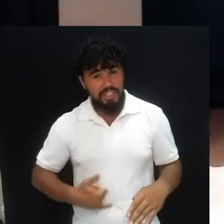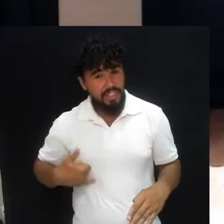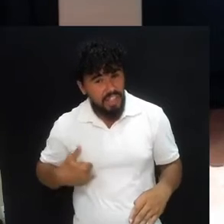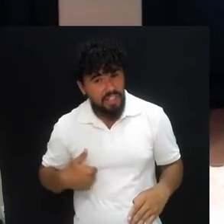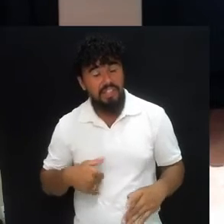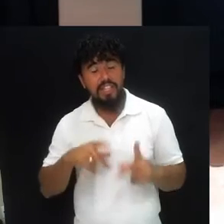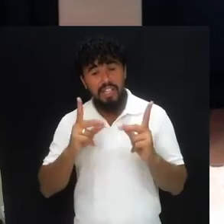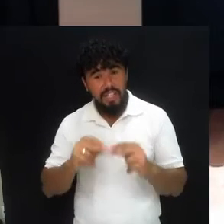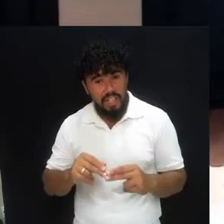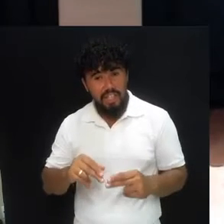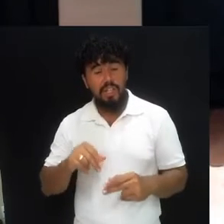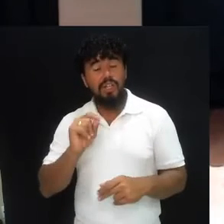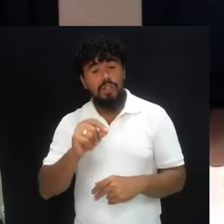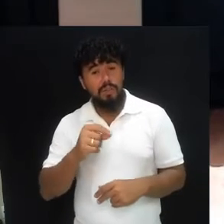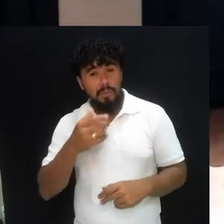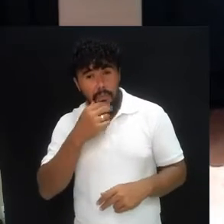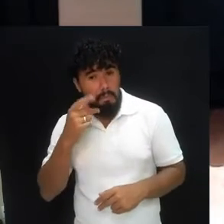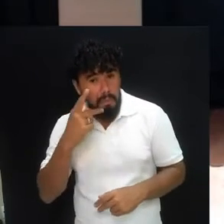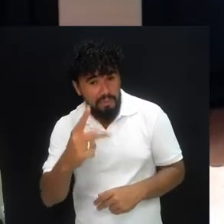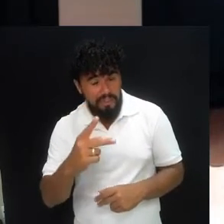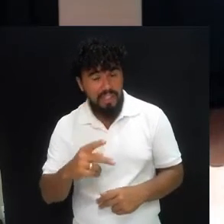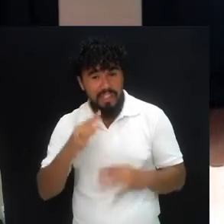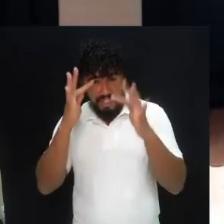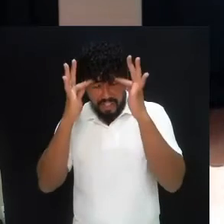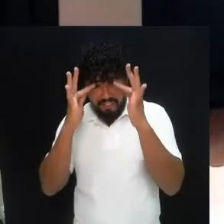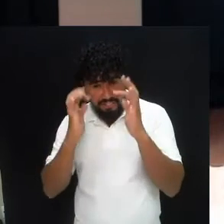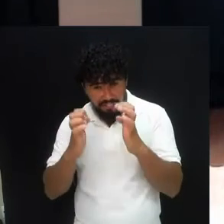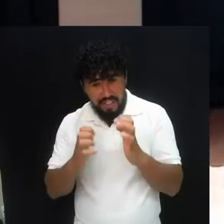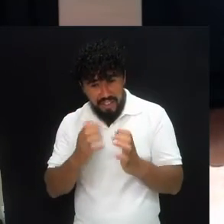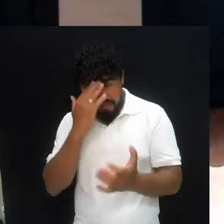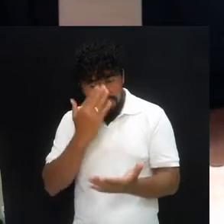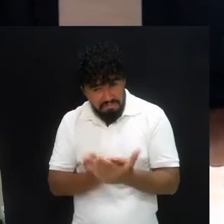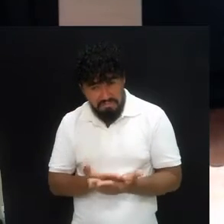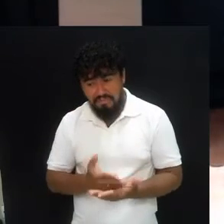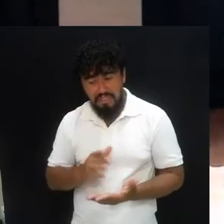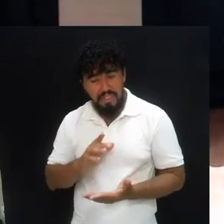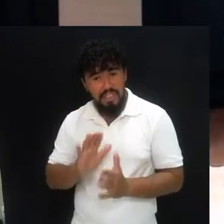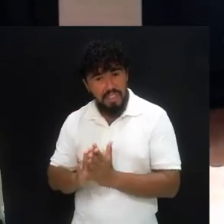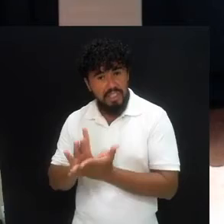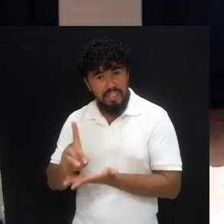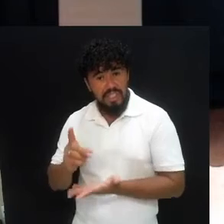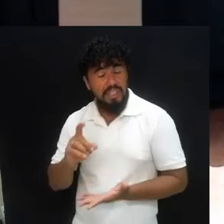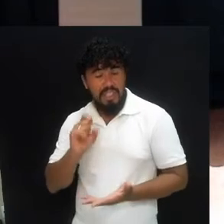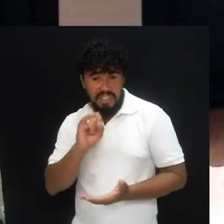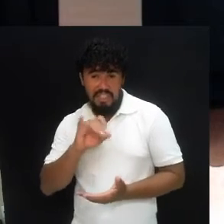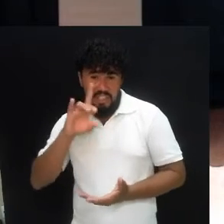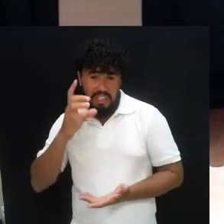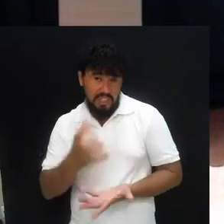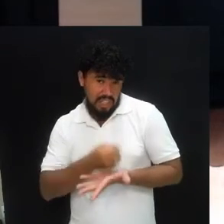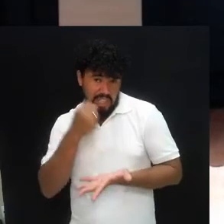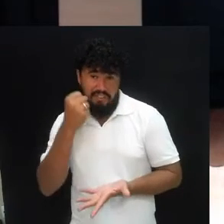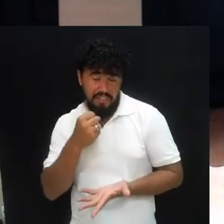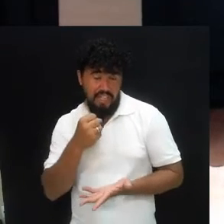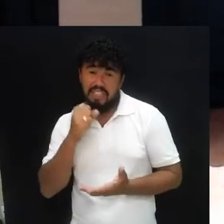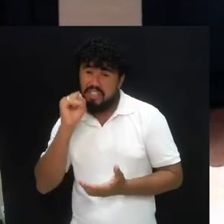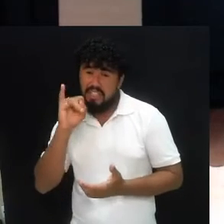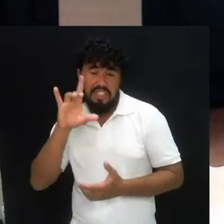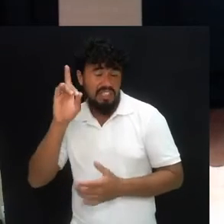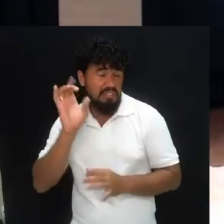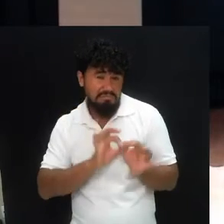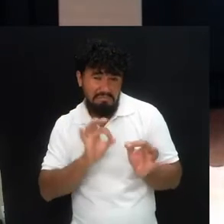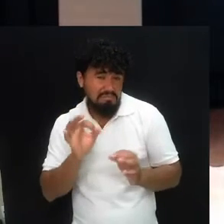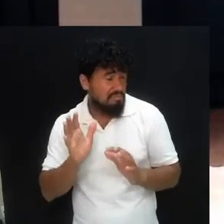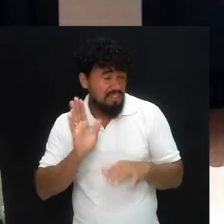fé dos profetas, na fé da palavra de Deus? Se Deus quiser livrar, amém. Se Deus tiver outros planos, amém também.